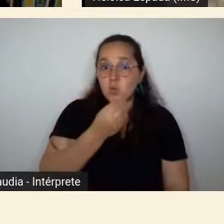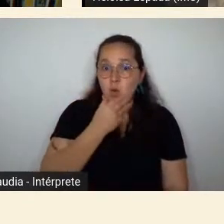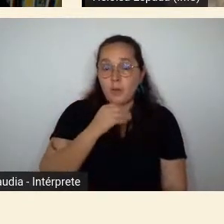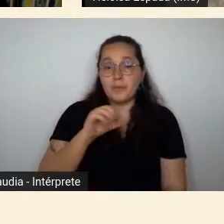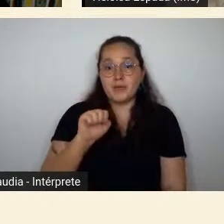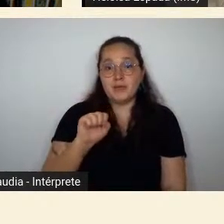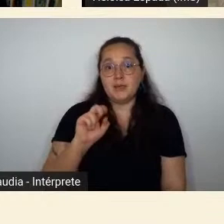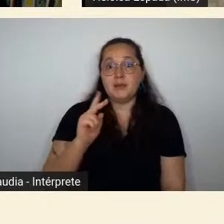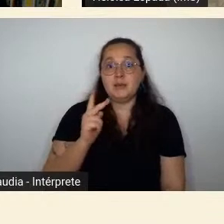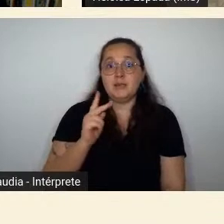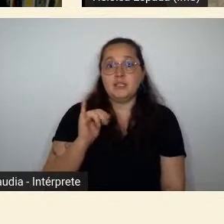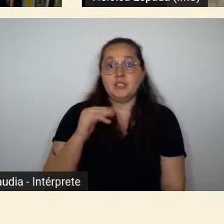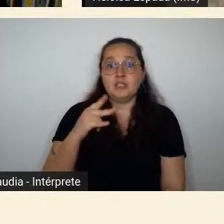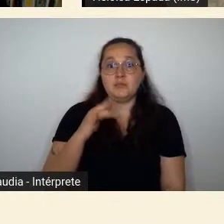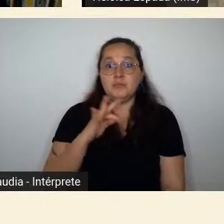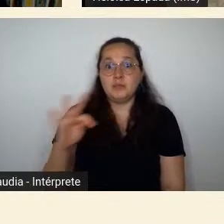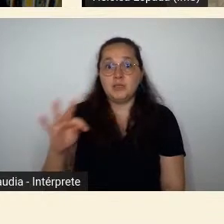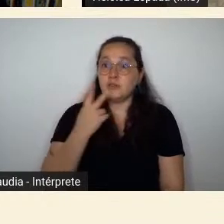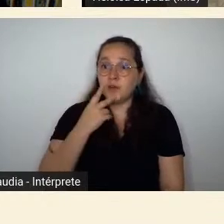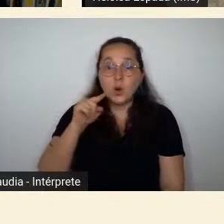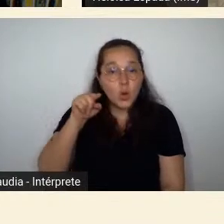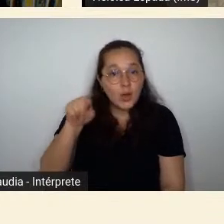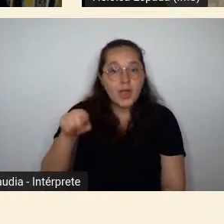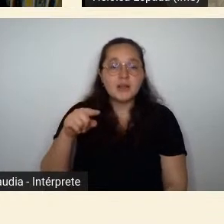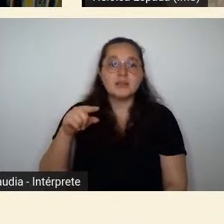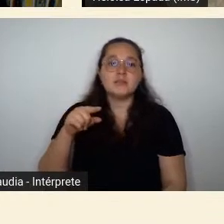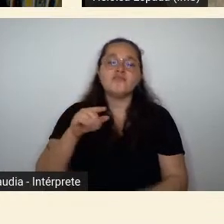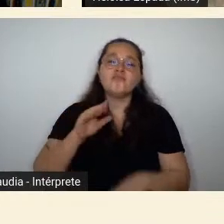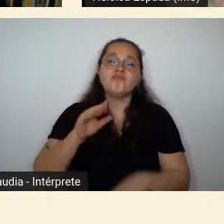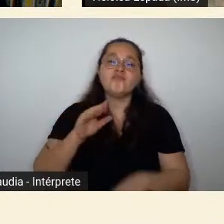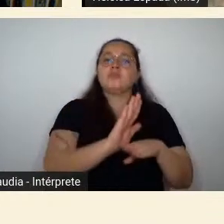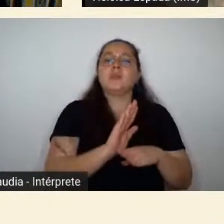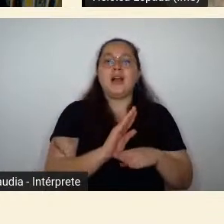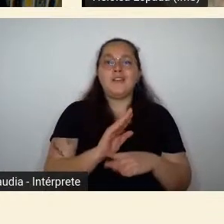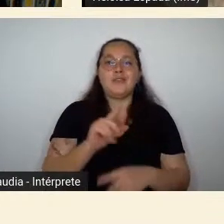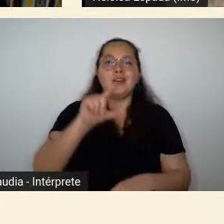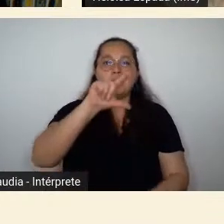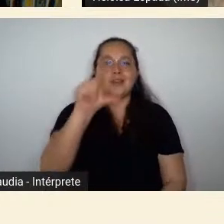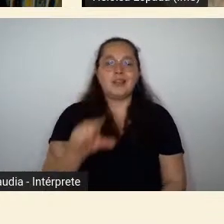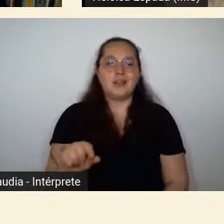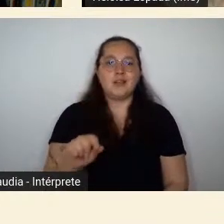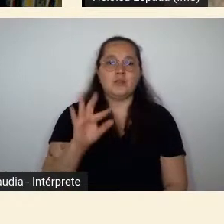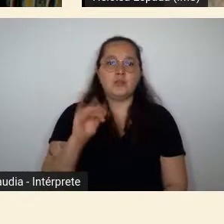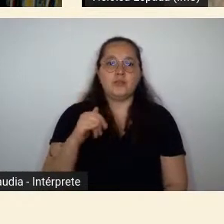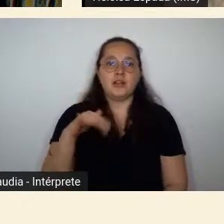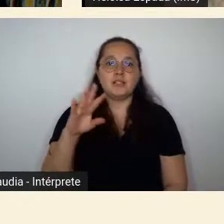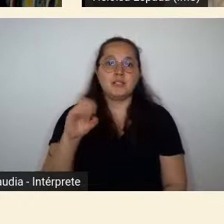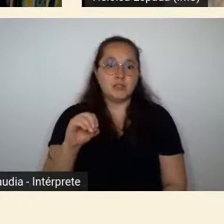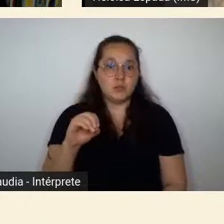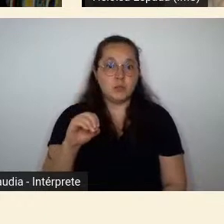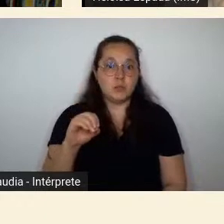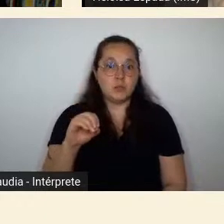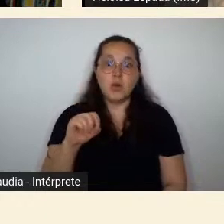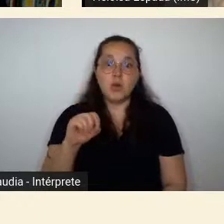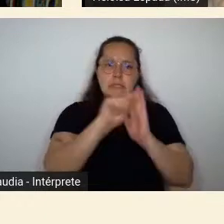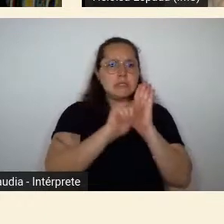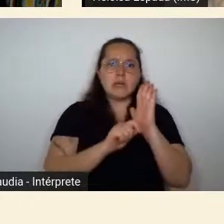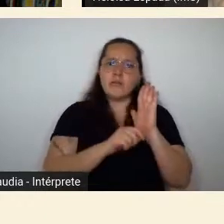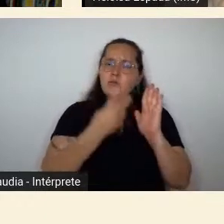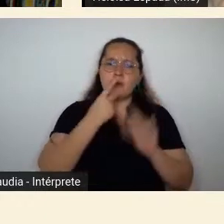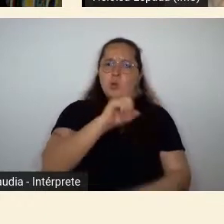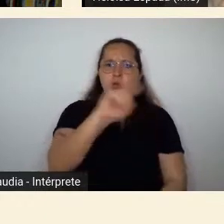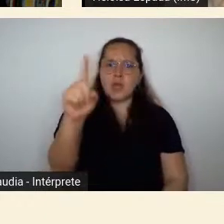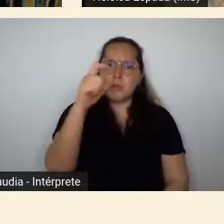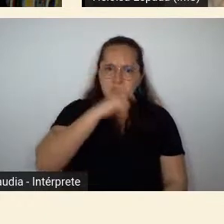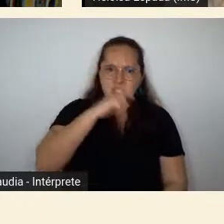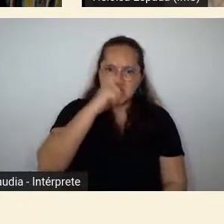eram na verdade agentes do fascismo italiano ele escreveu um texto veemente contra o Augusto Federico Schmitt desmentindo dizendo que não poderia deixar que